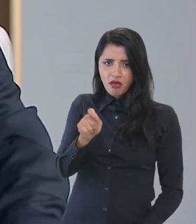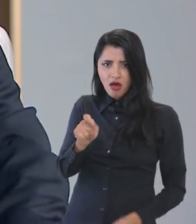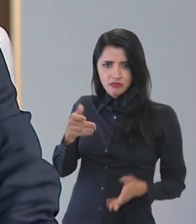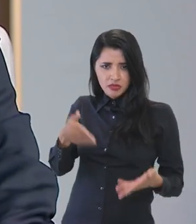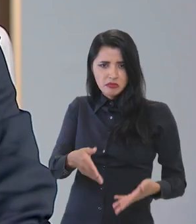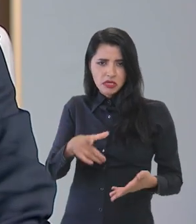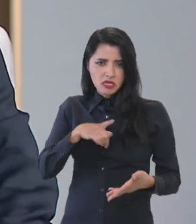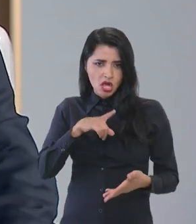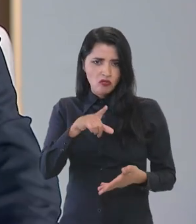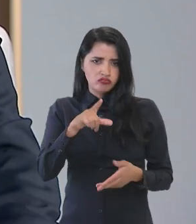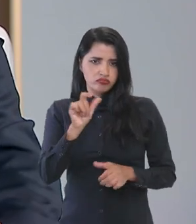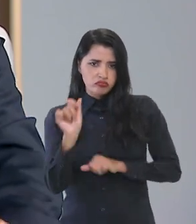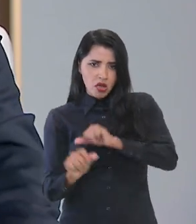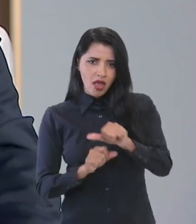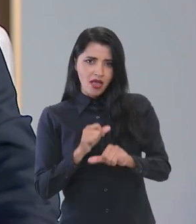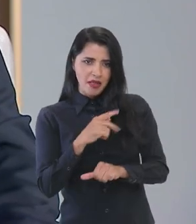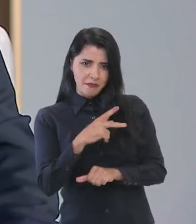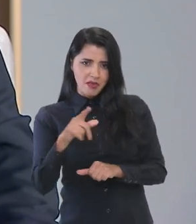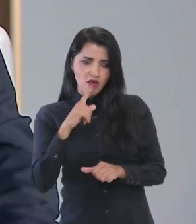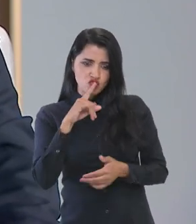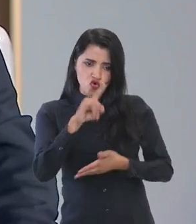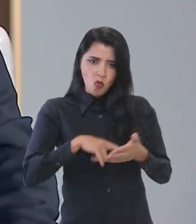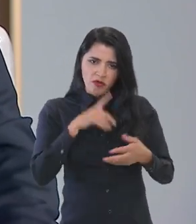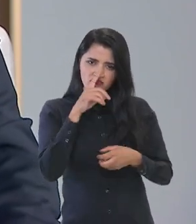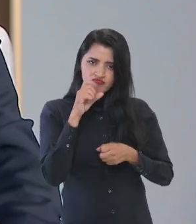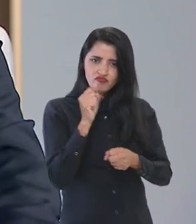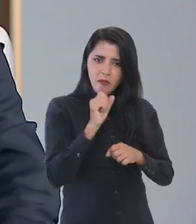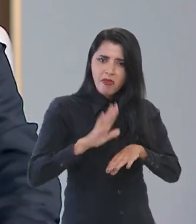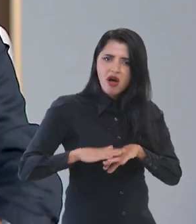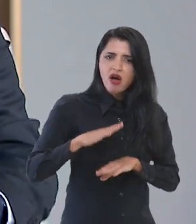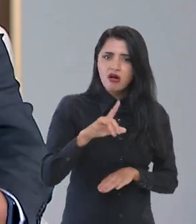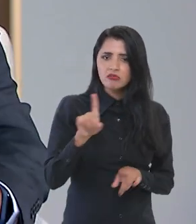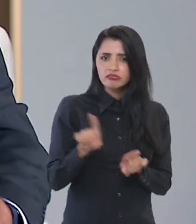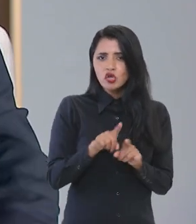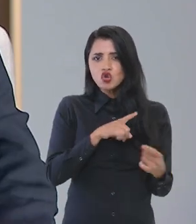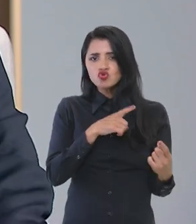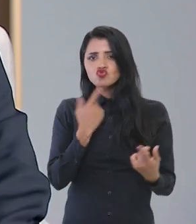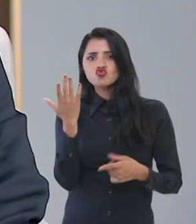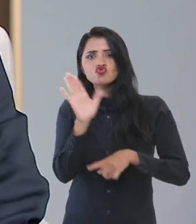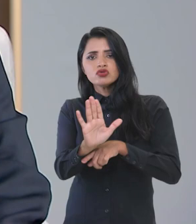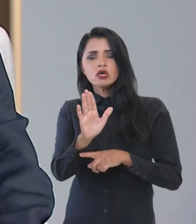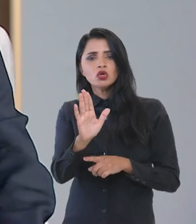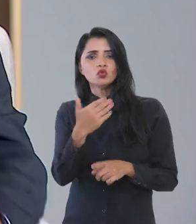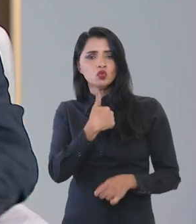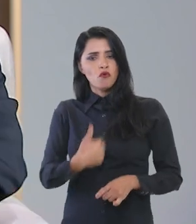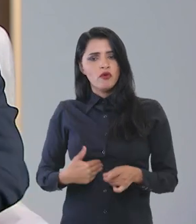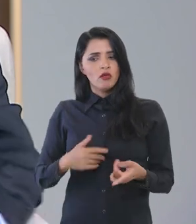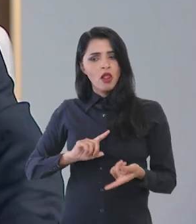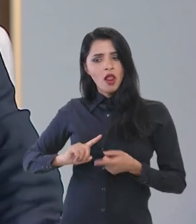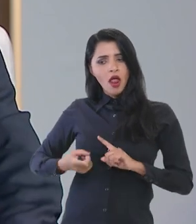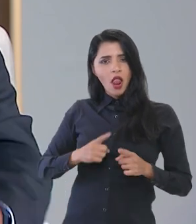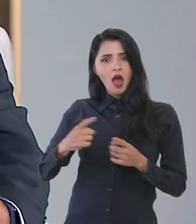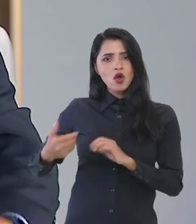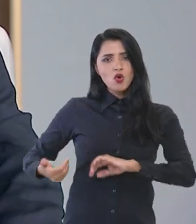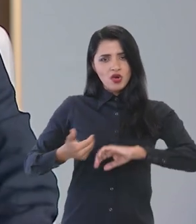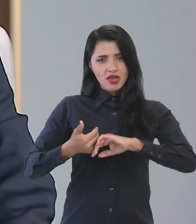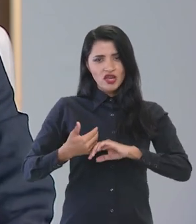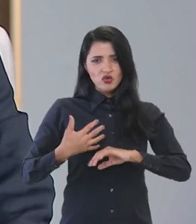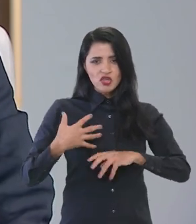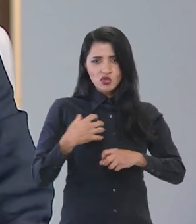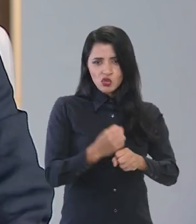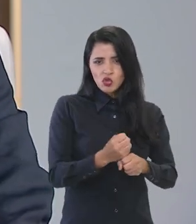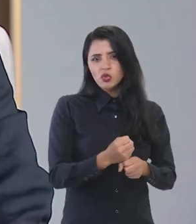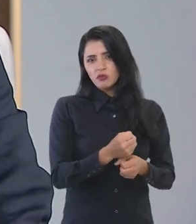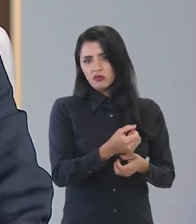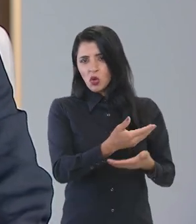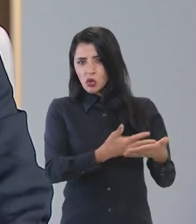plurianual transforma o PPA num documento mais forte, inclusive ajudando o governo a negociar com o Congresso o orçamento?